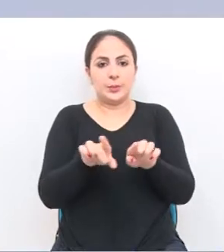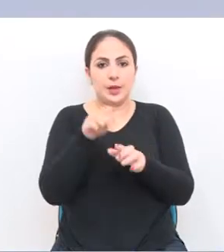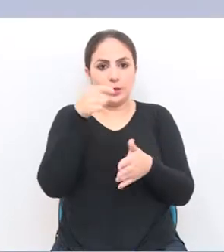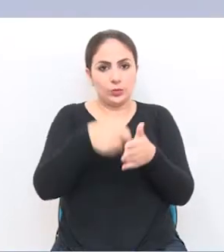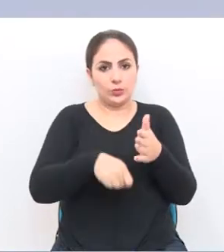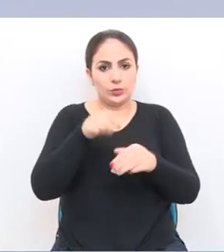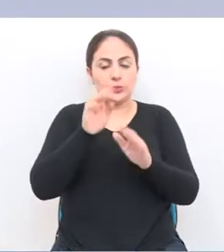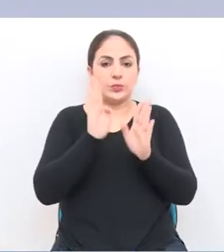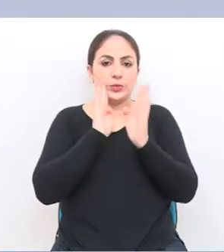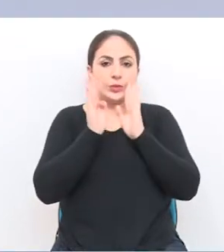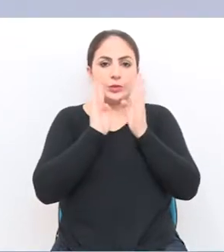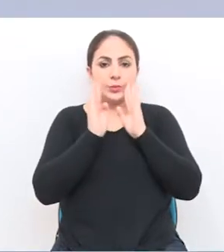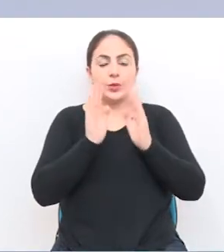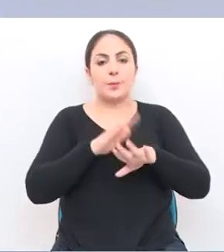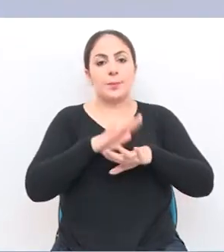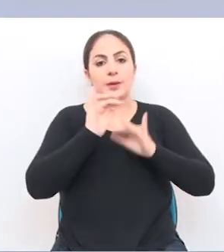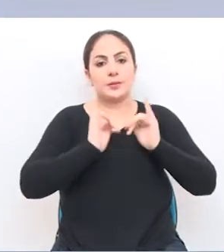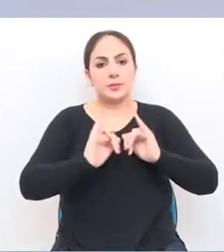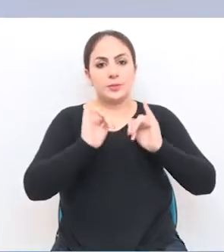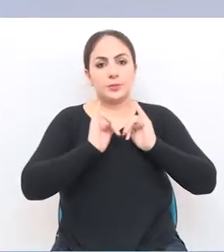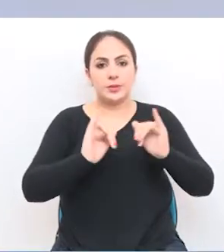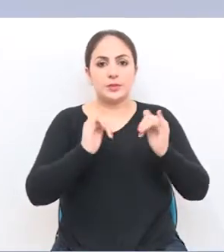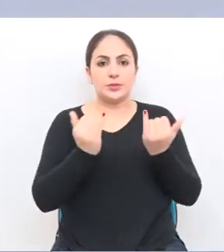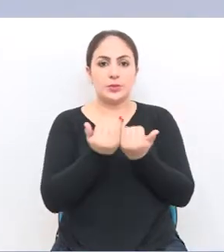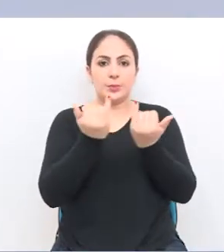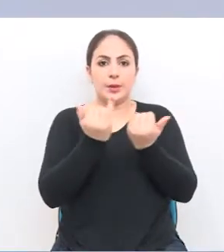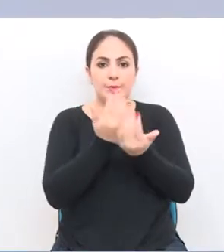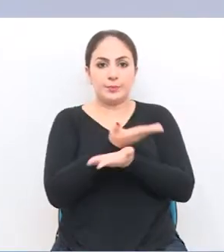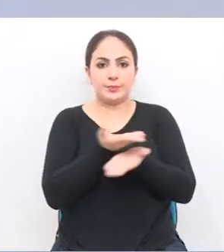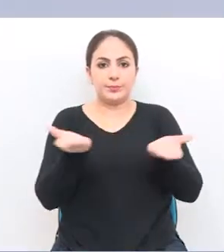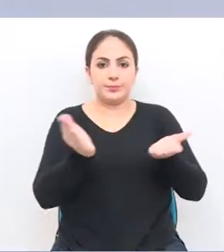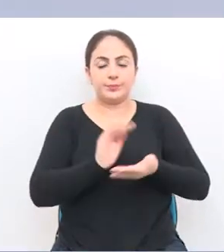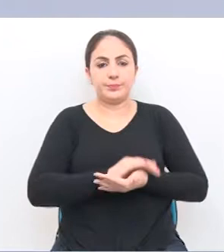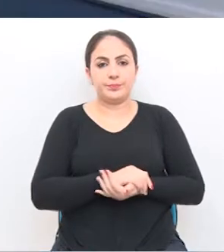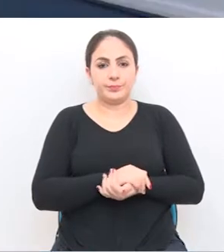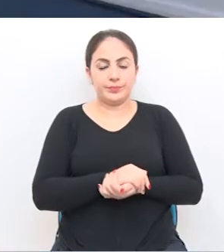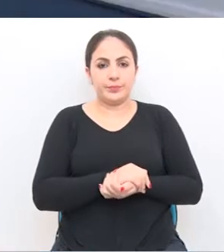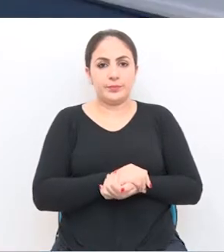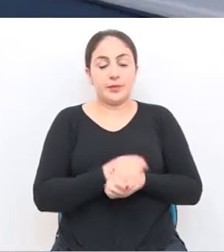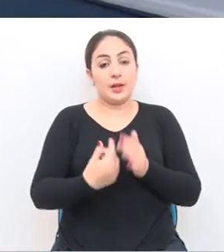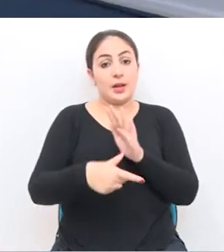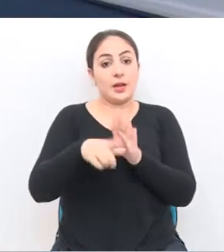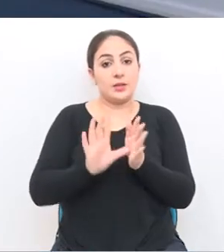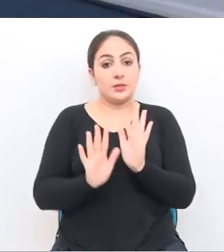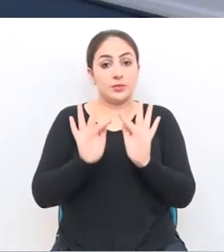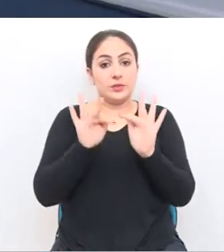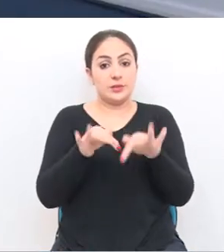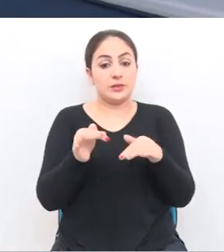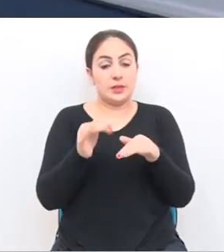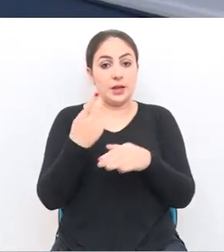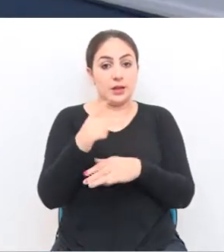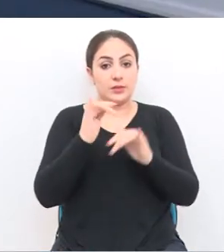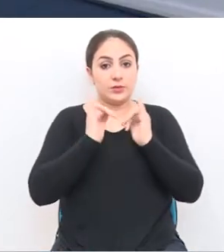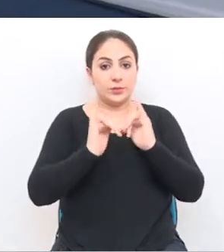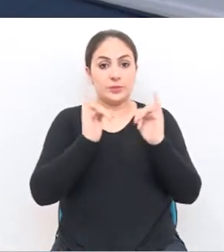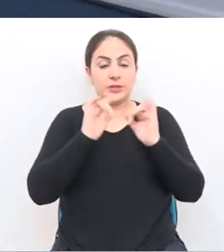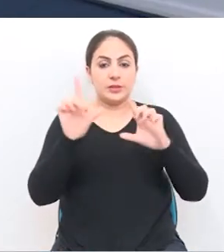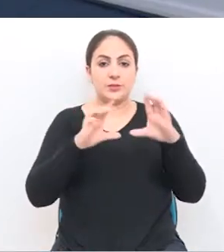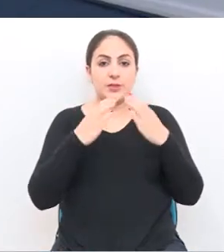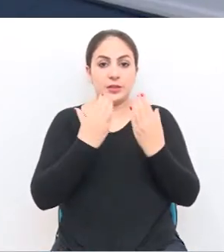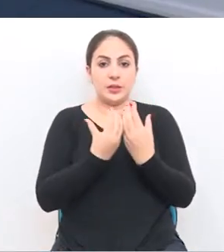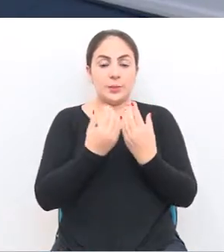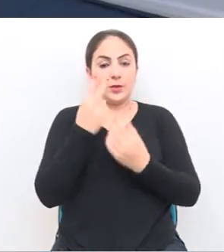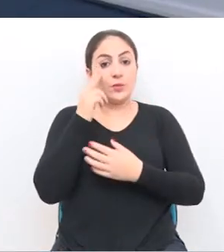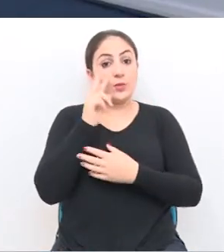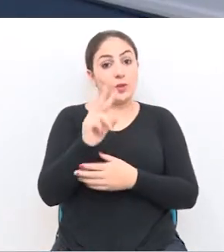Facebook. Mais informações pelo e-mail que está aparecendo no vídeo. E antes de encerrarmos esta edição